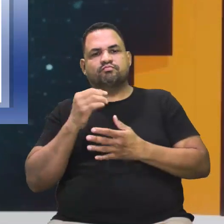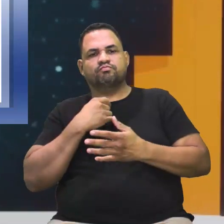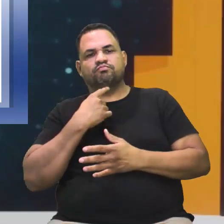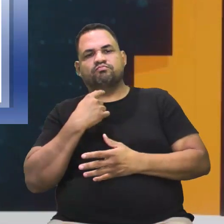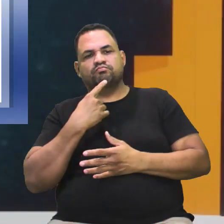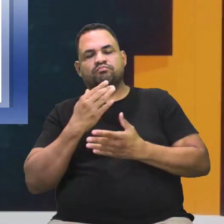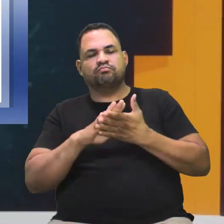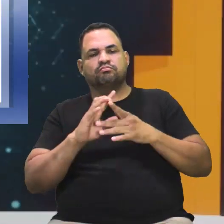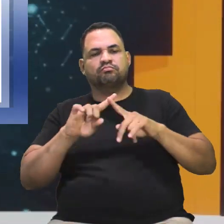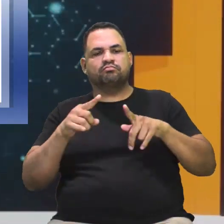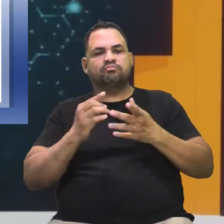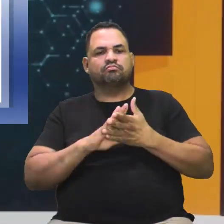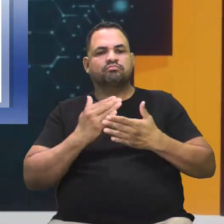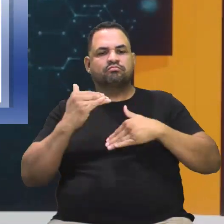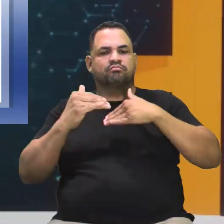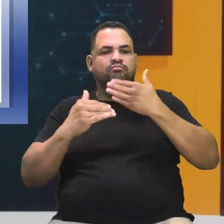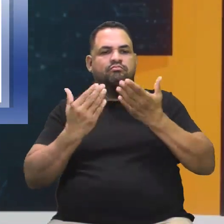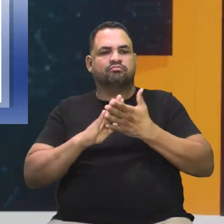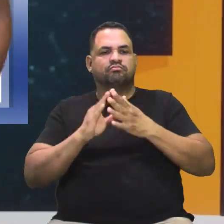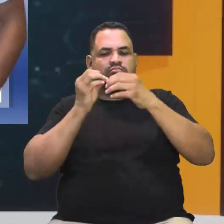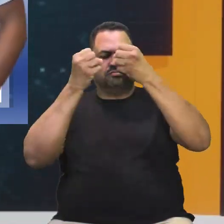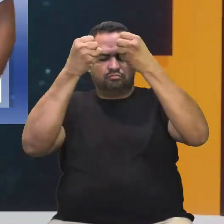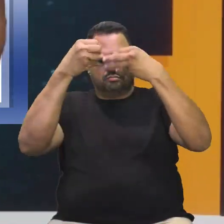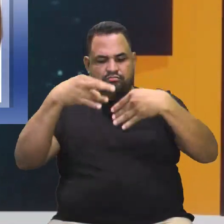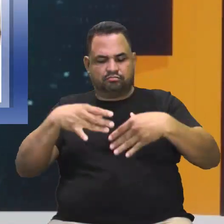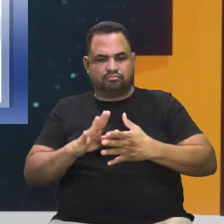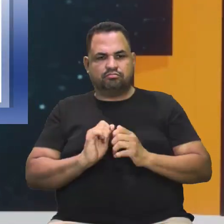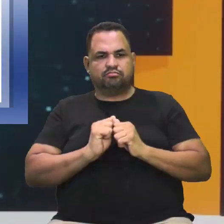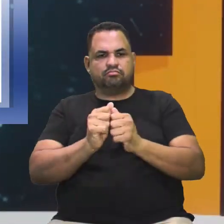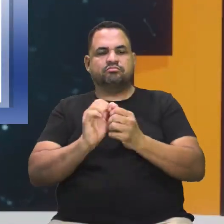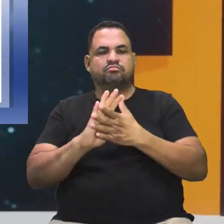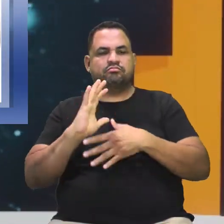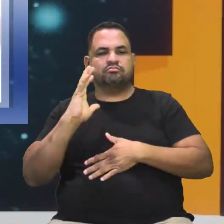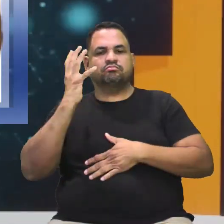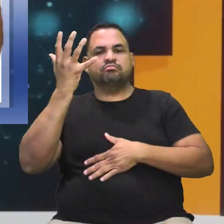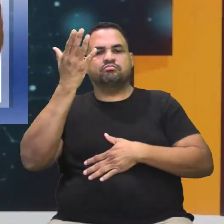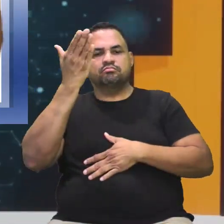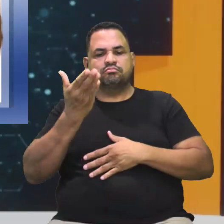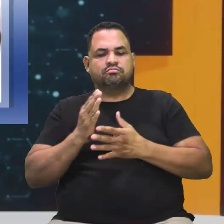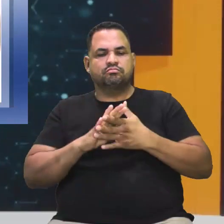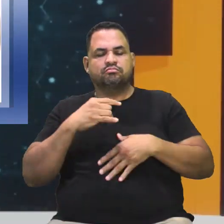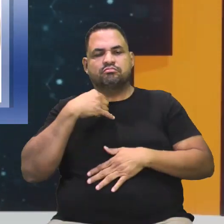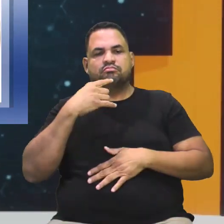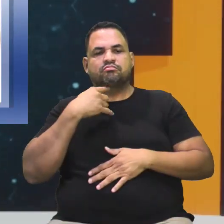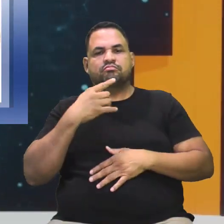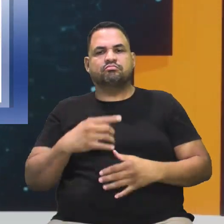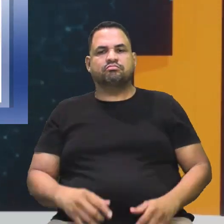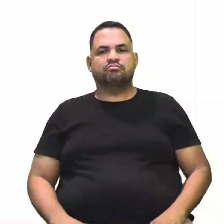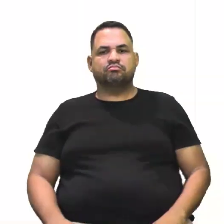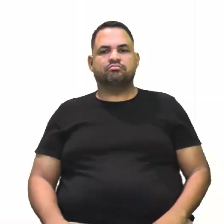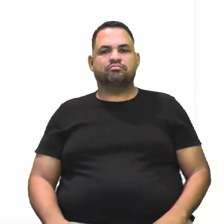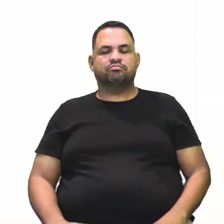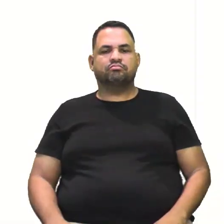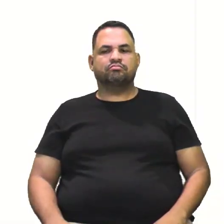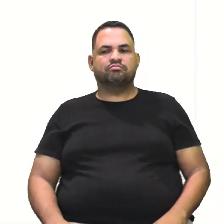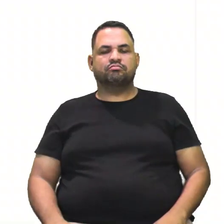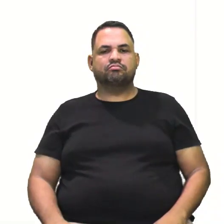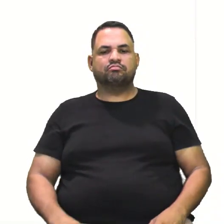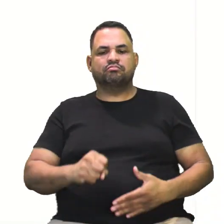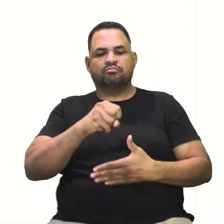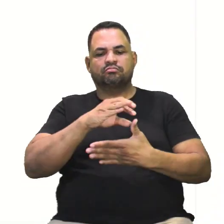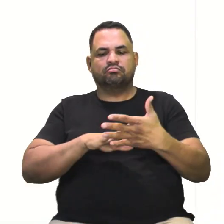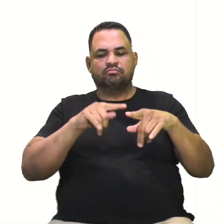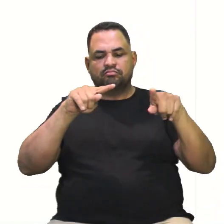sujeito, né? Mas a gente vai desenrolar agora juntos e vamos trazer a solução para vocês, tirando as dúvidas. Vamos lá? Então, nas